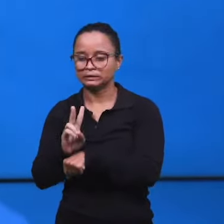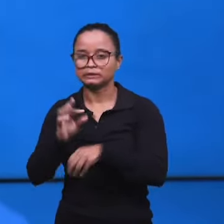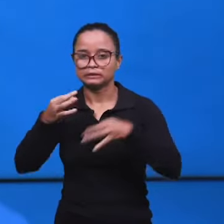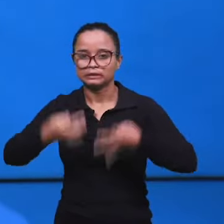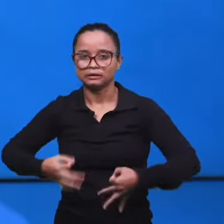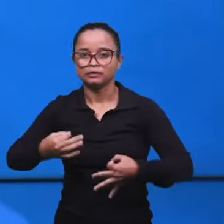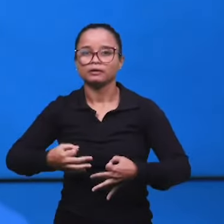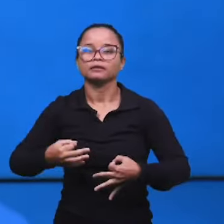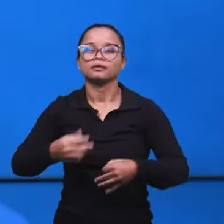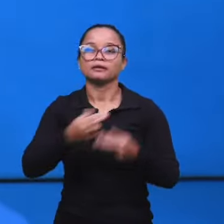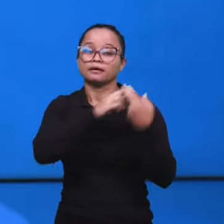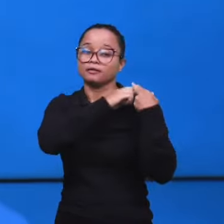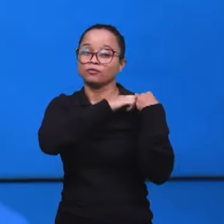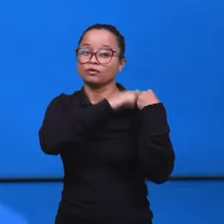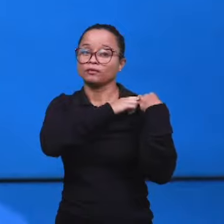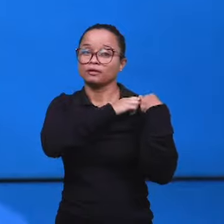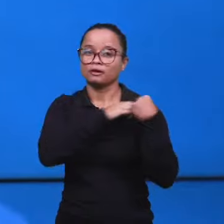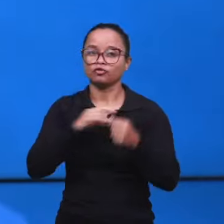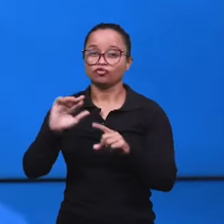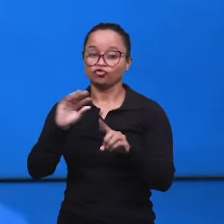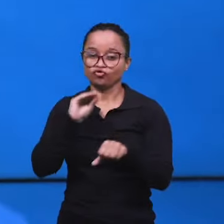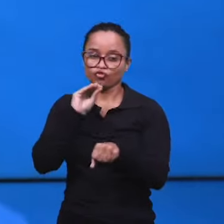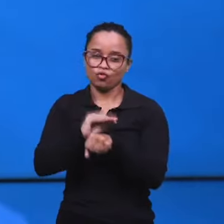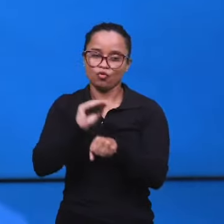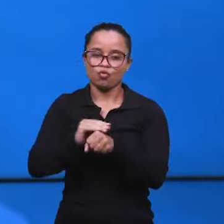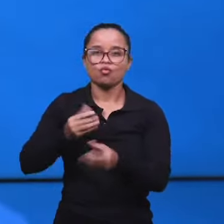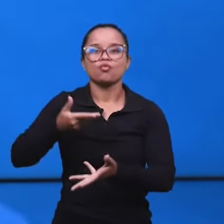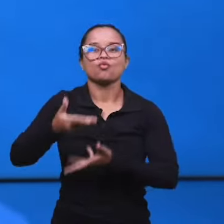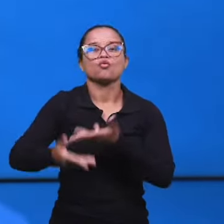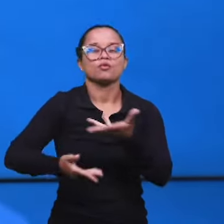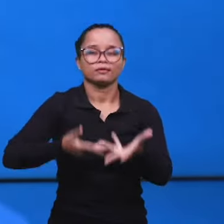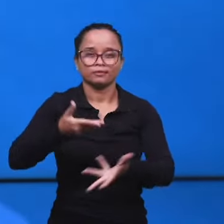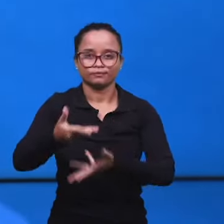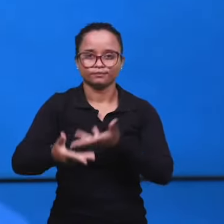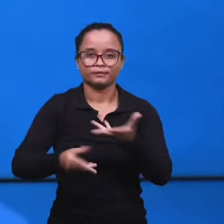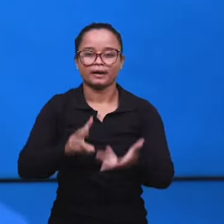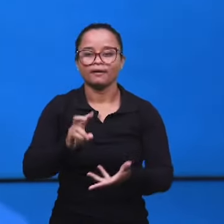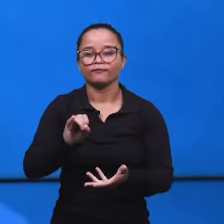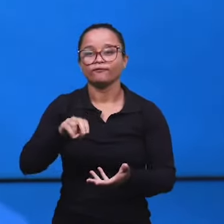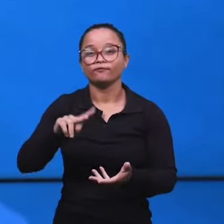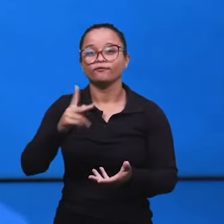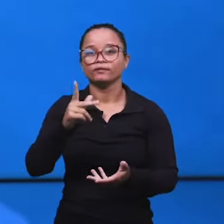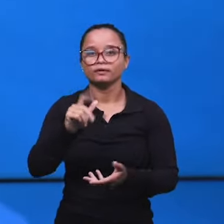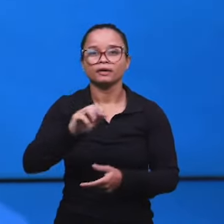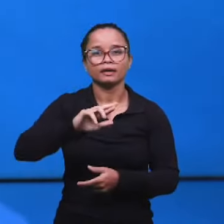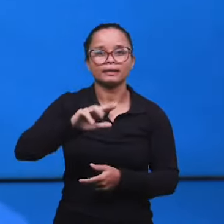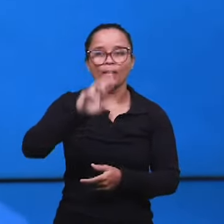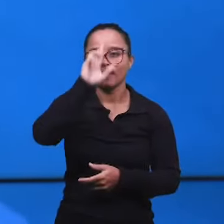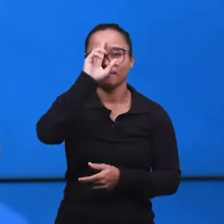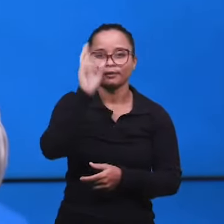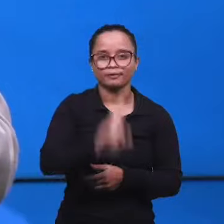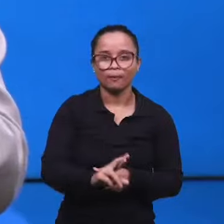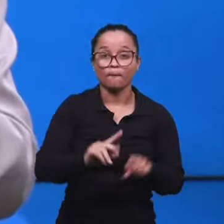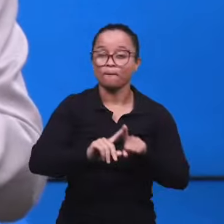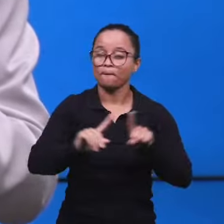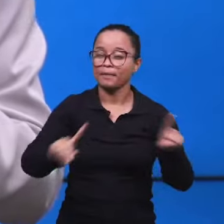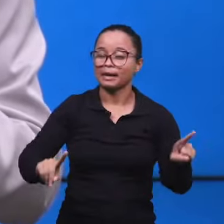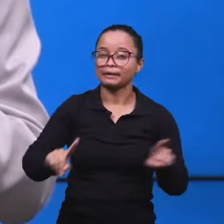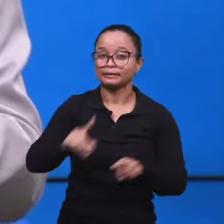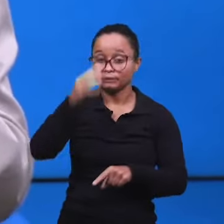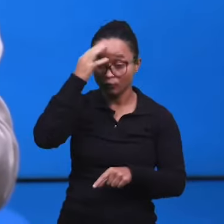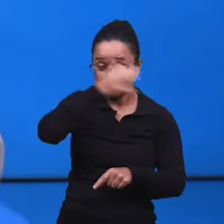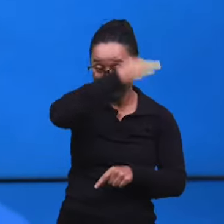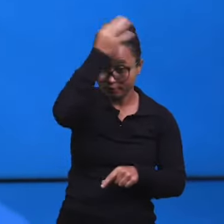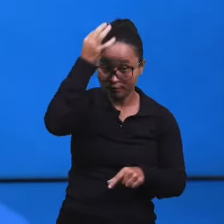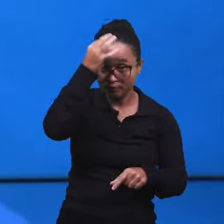realmente por guardar a vinha, cuidar da vinha, e esse cuidado não é pela razão, mas é pela